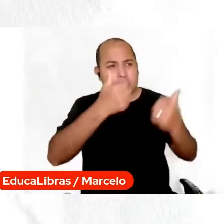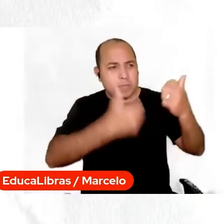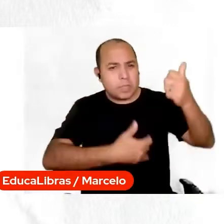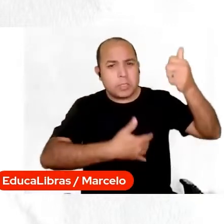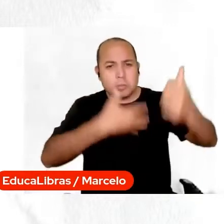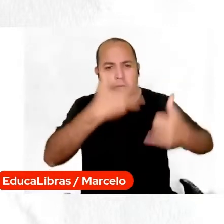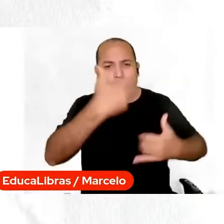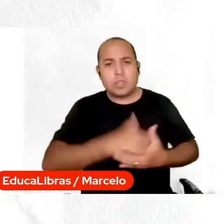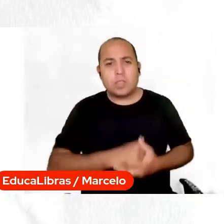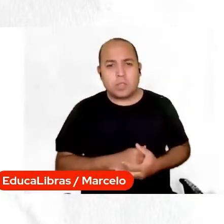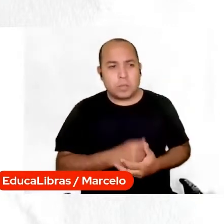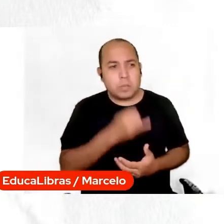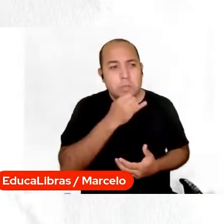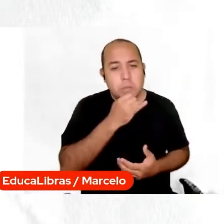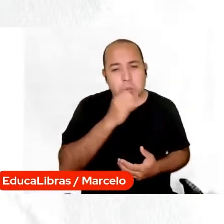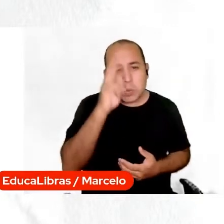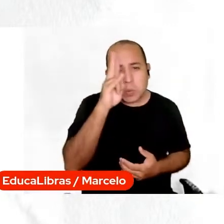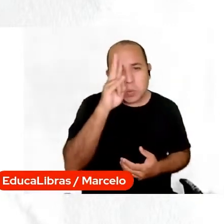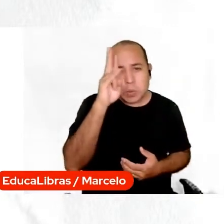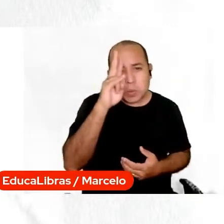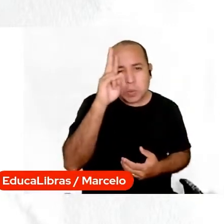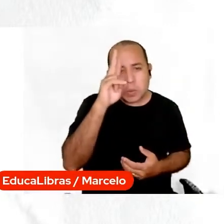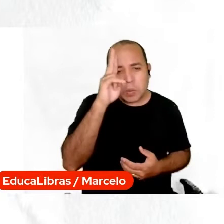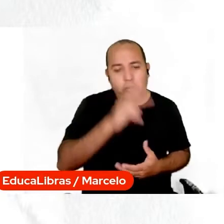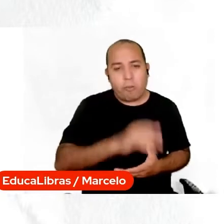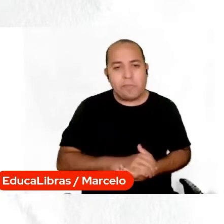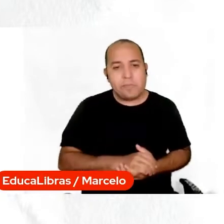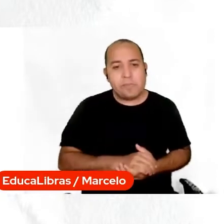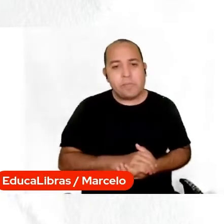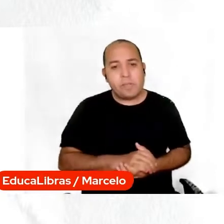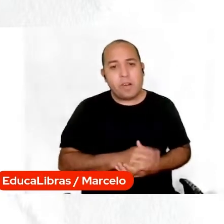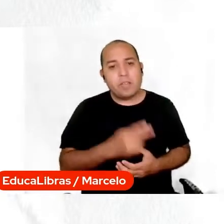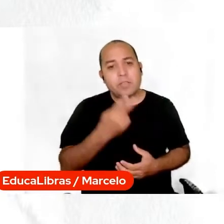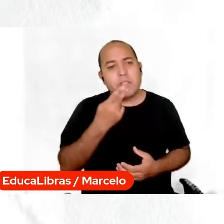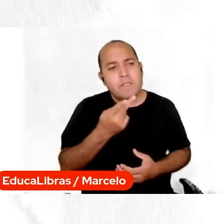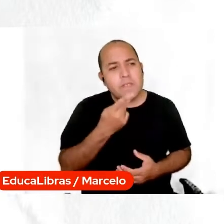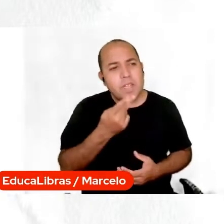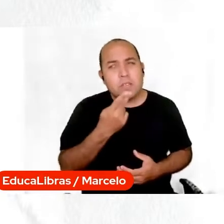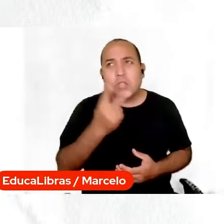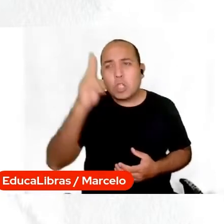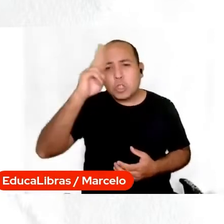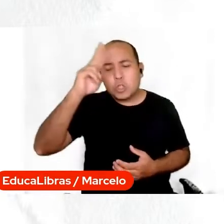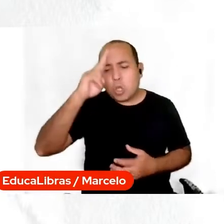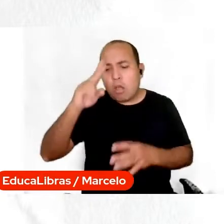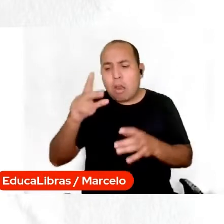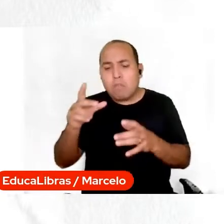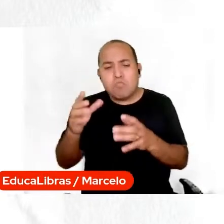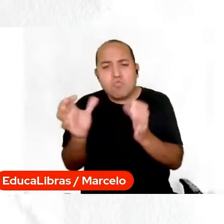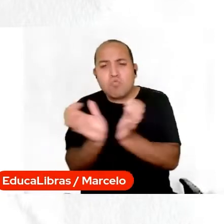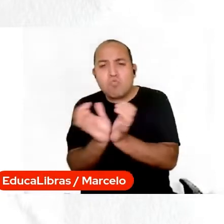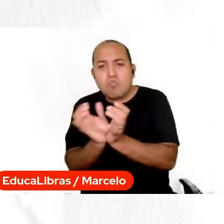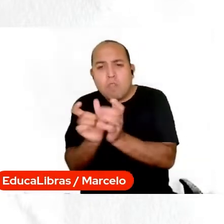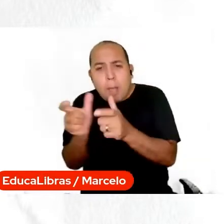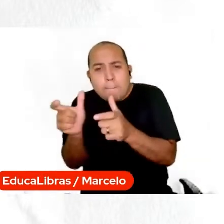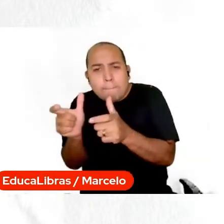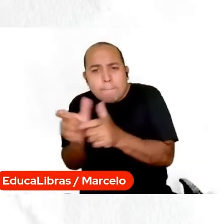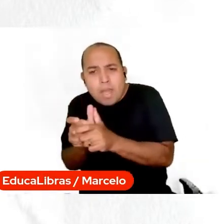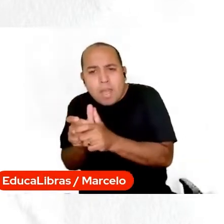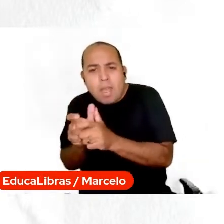contrapela, da história de baixo, a gente está falando da história das minorias, a gente está falando da comunidade